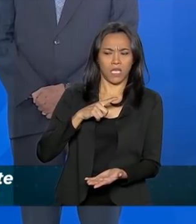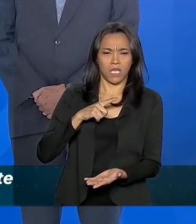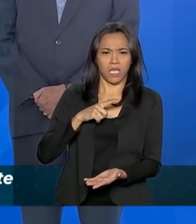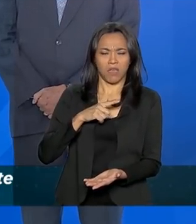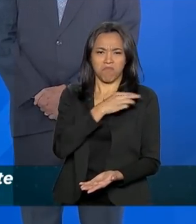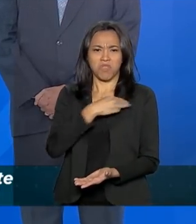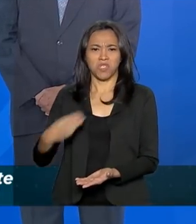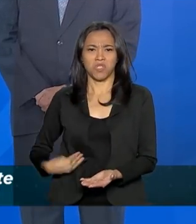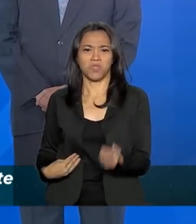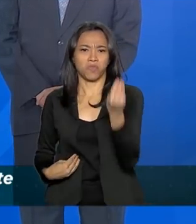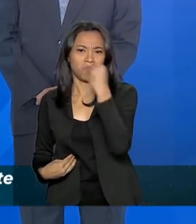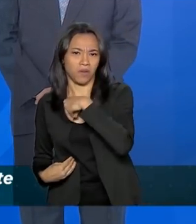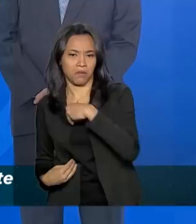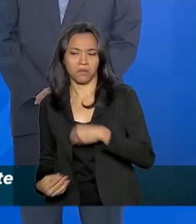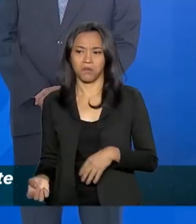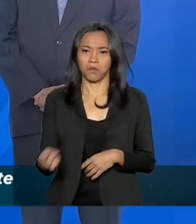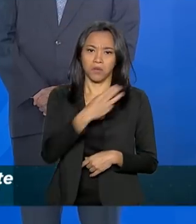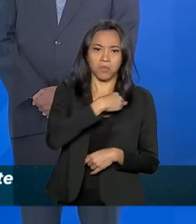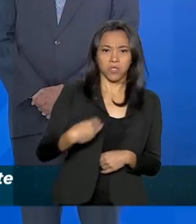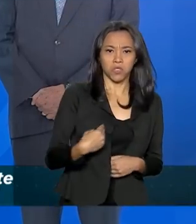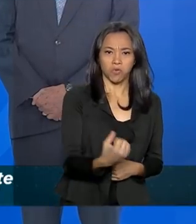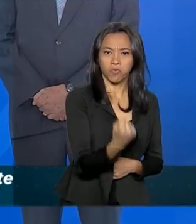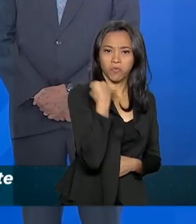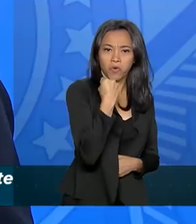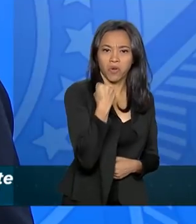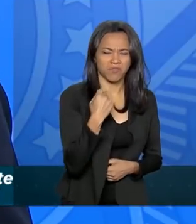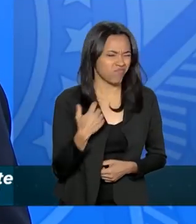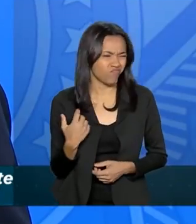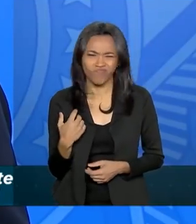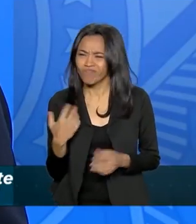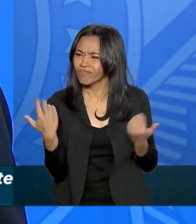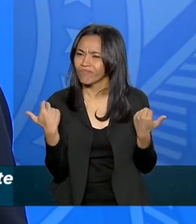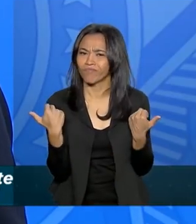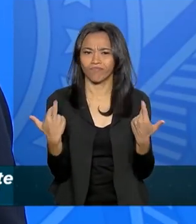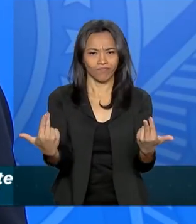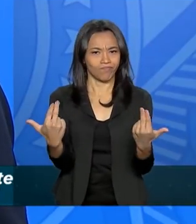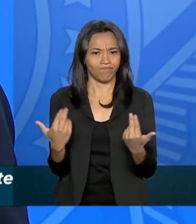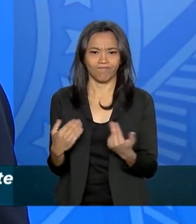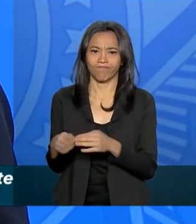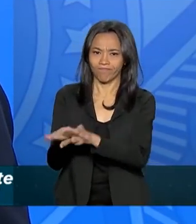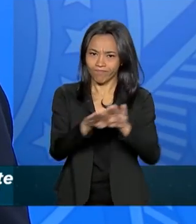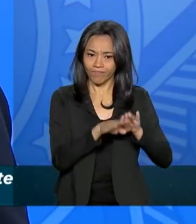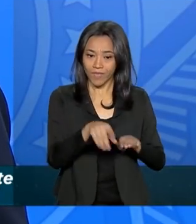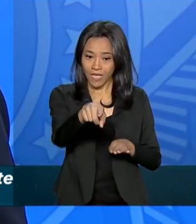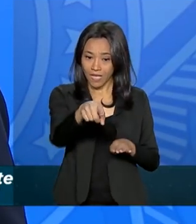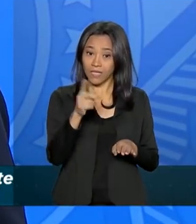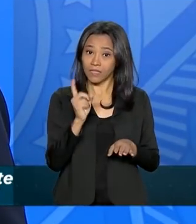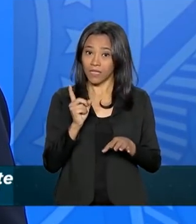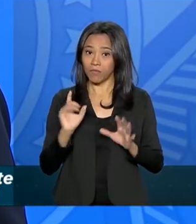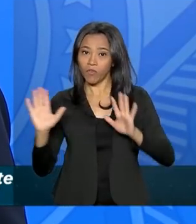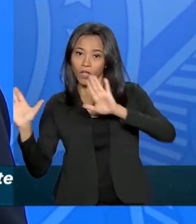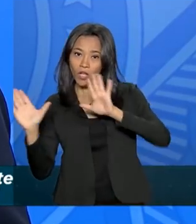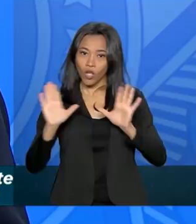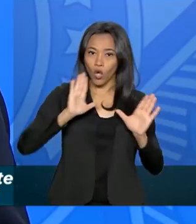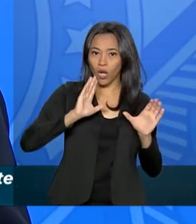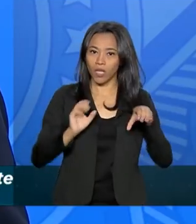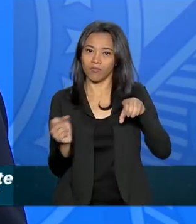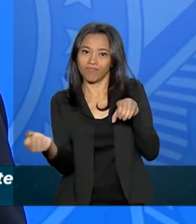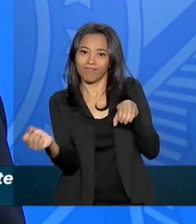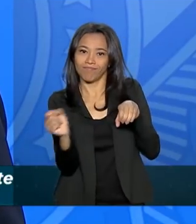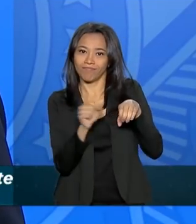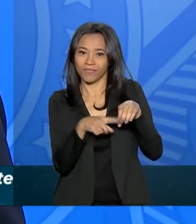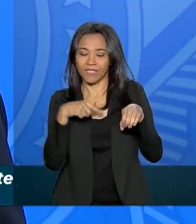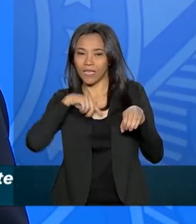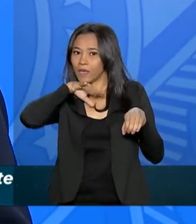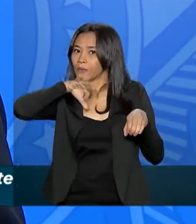junto nesse time. Eu, na minha vida toda, eu sempre fui goleiro. É a função mais